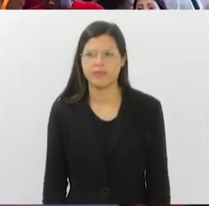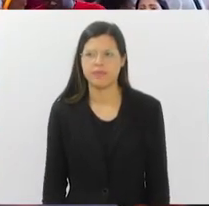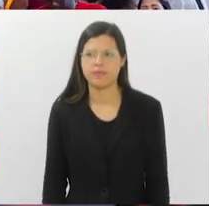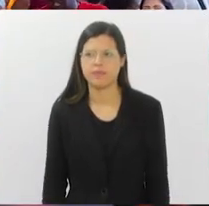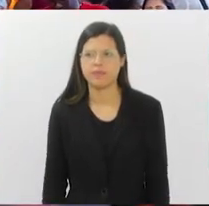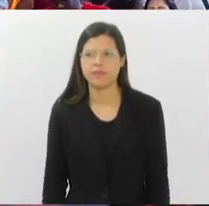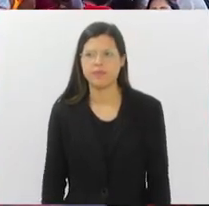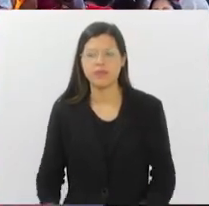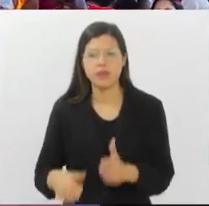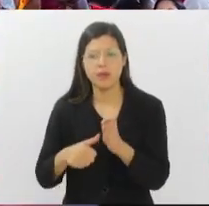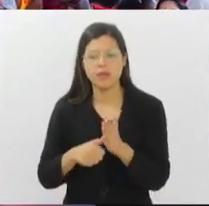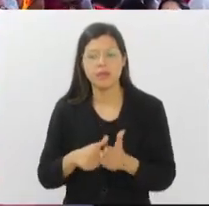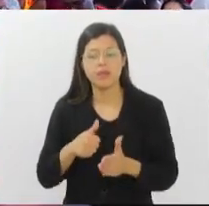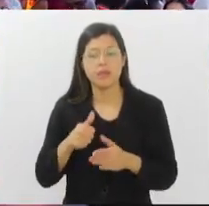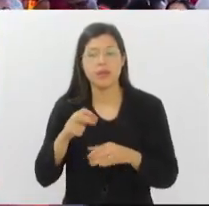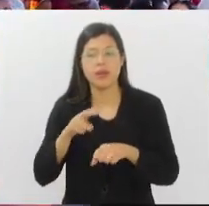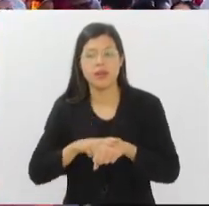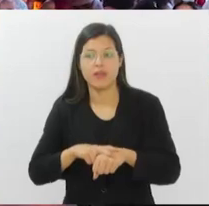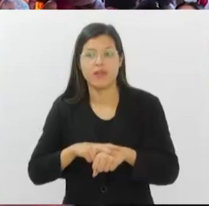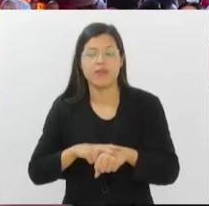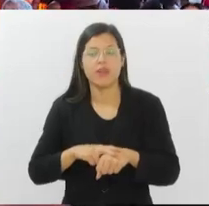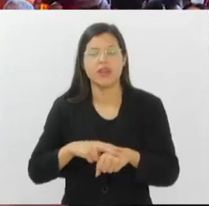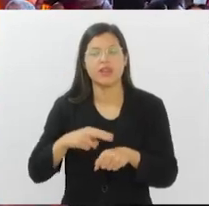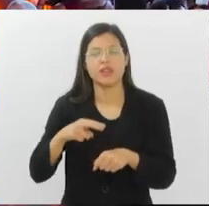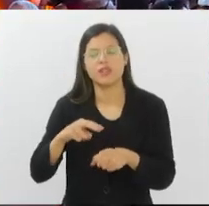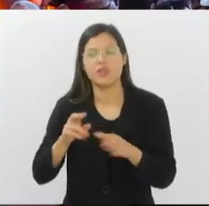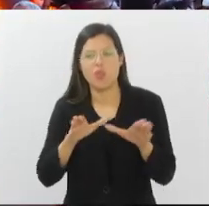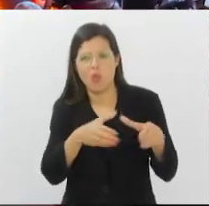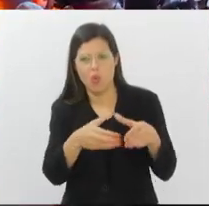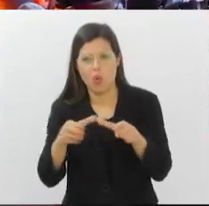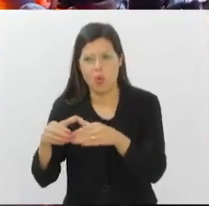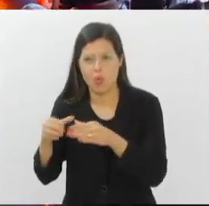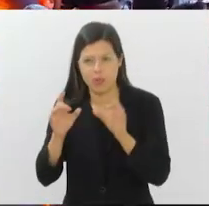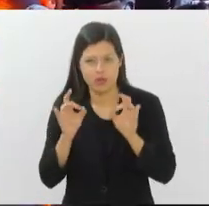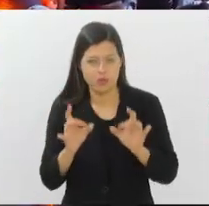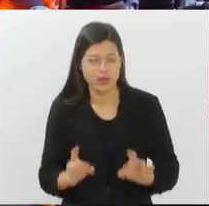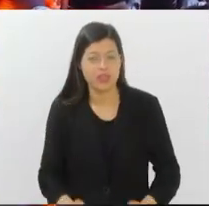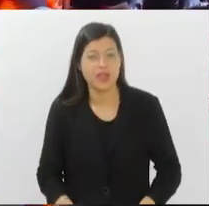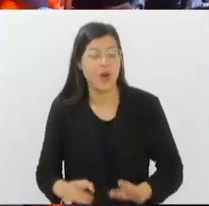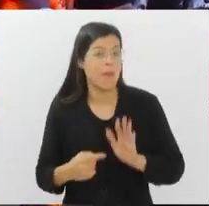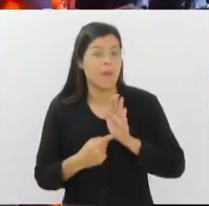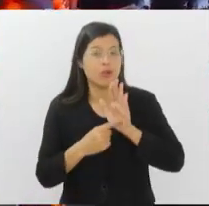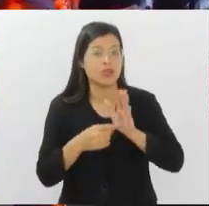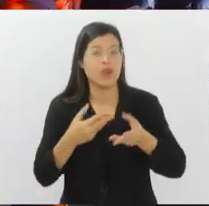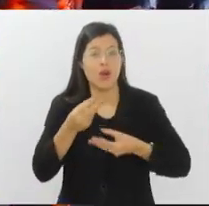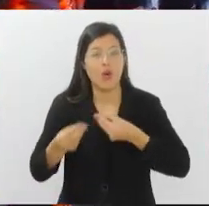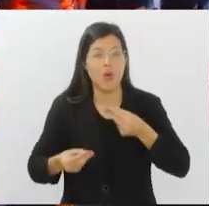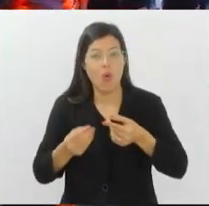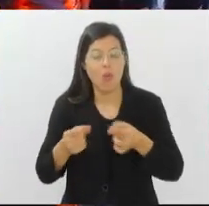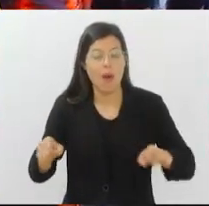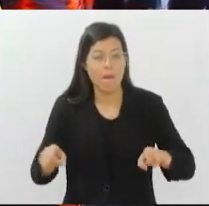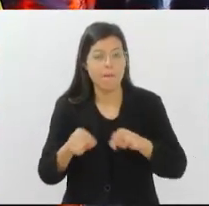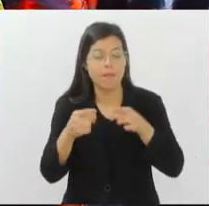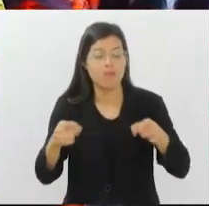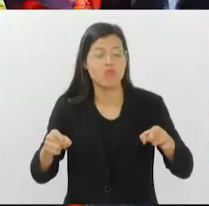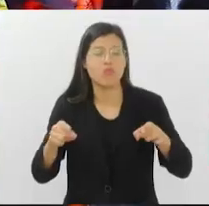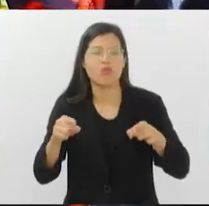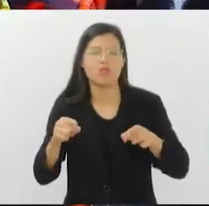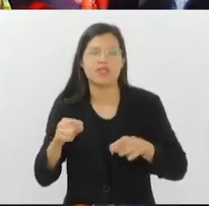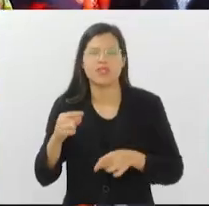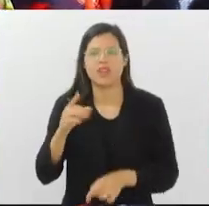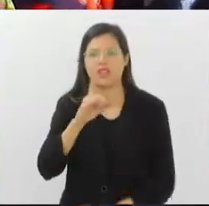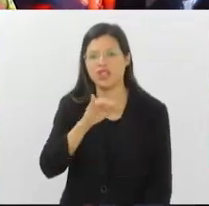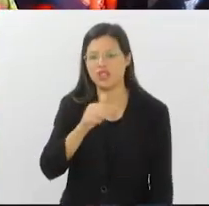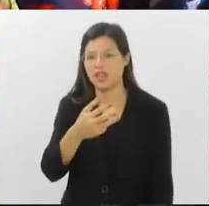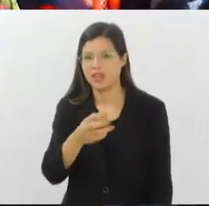Pela primeira vez, as 12 escolas de samba do Grupo Especial vão dar uma prévia de como será o enredo de cada uma em evento dia 30